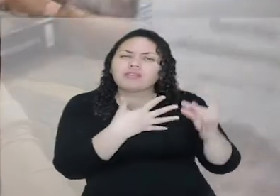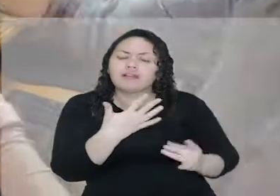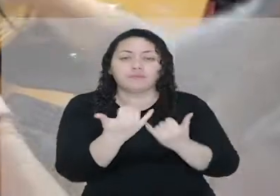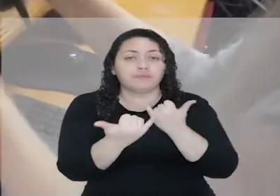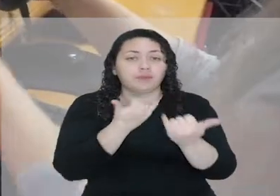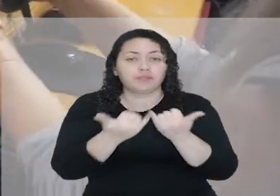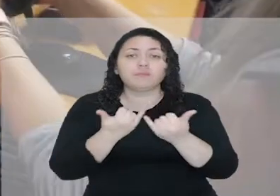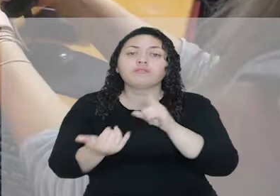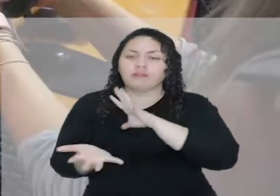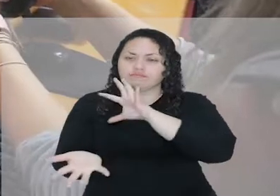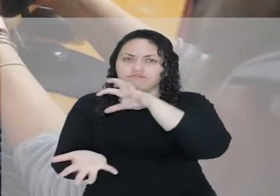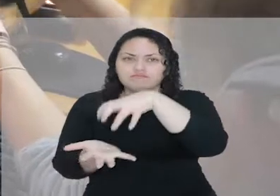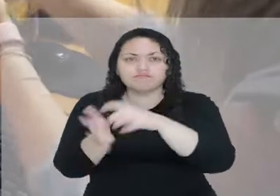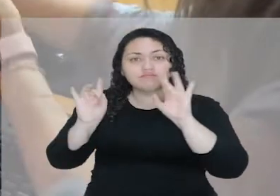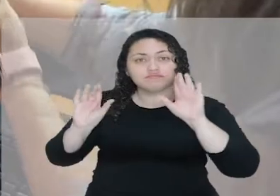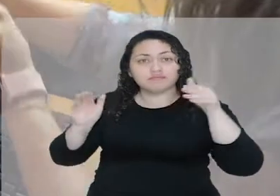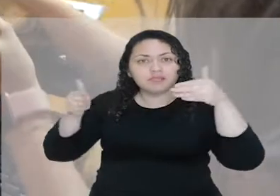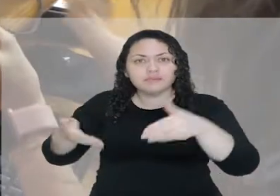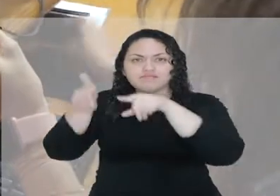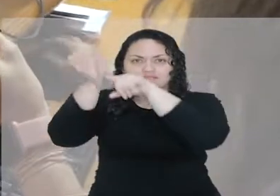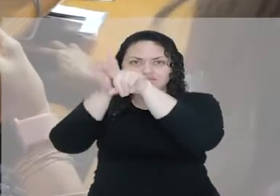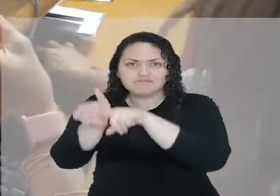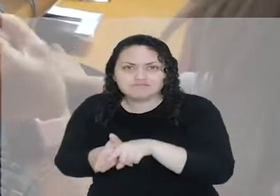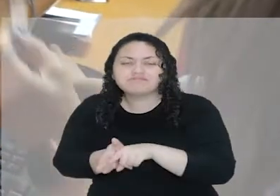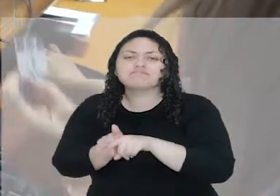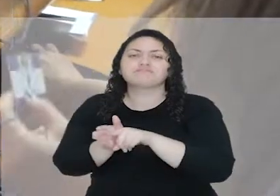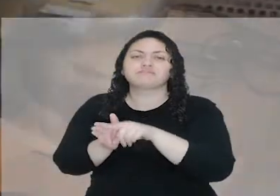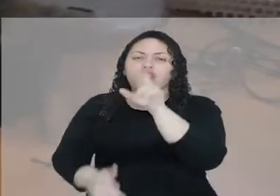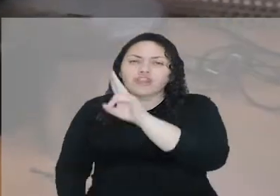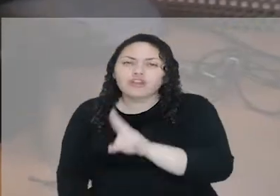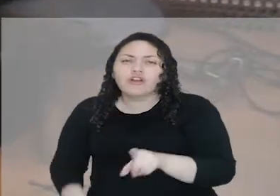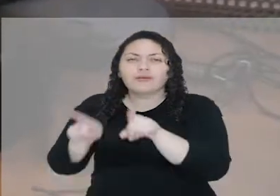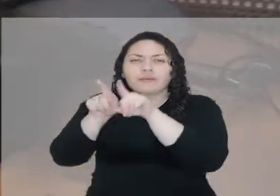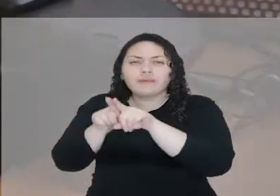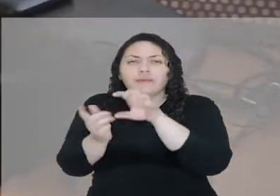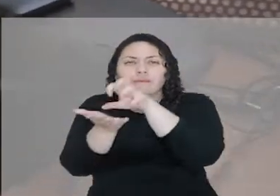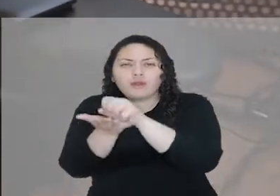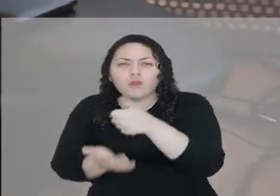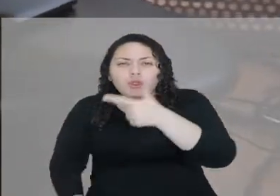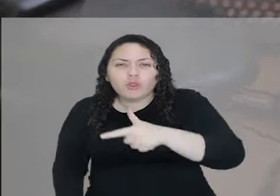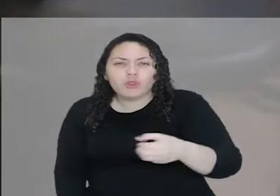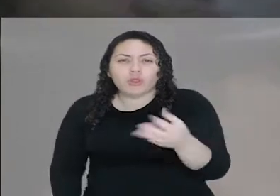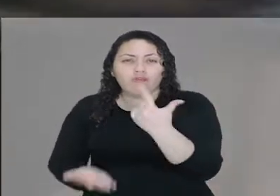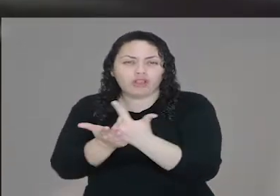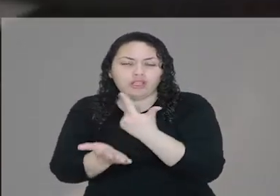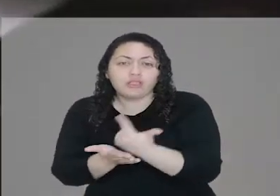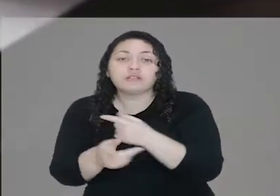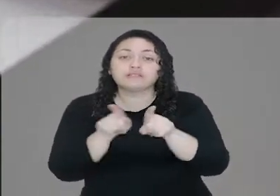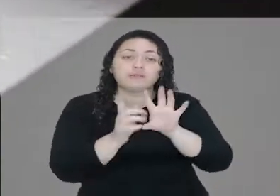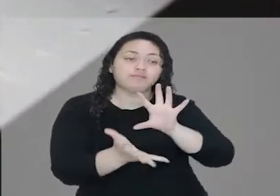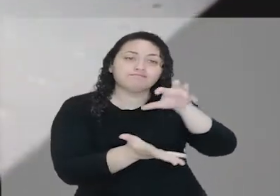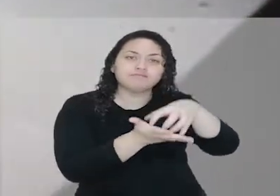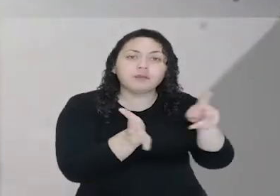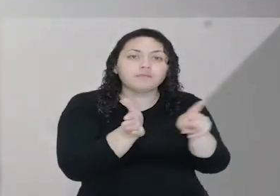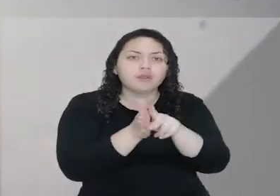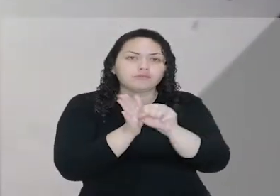Exponibiliza terminais exclusivos para consulta ao catálogo e renovação de empréstimos. Um terminal com instalação de softwares de